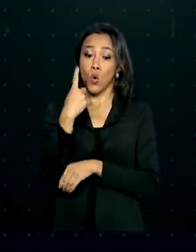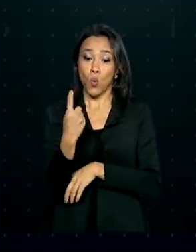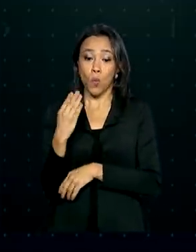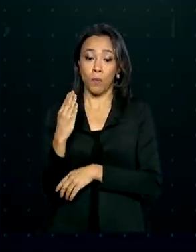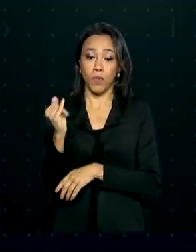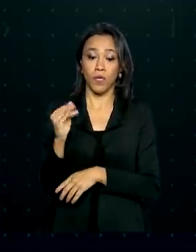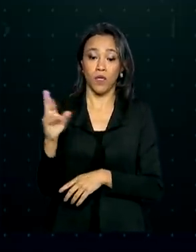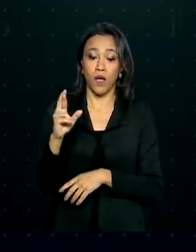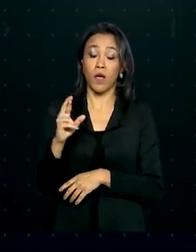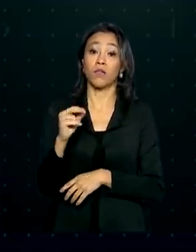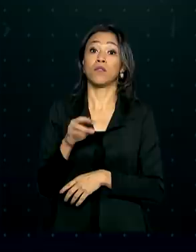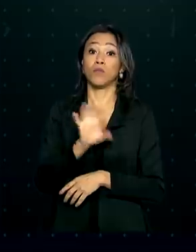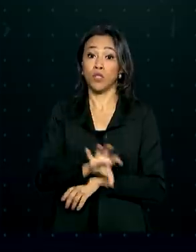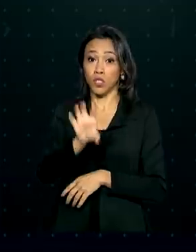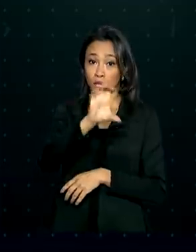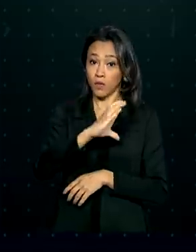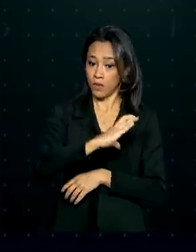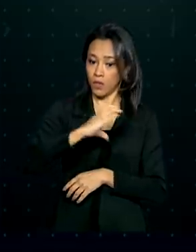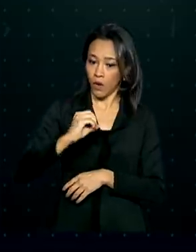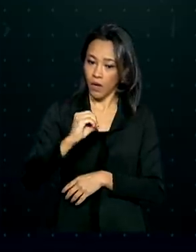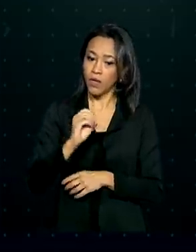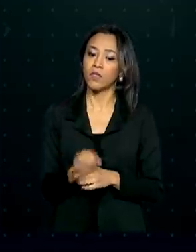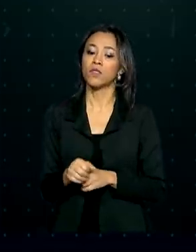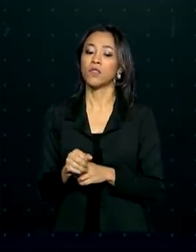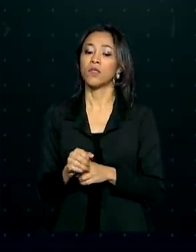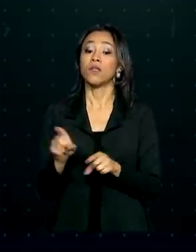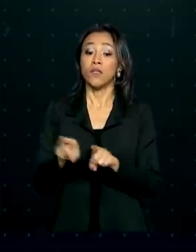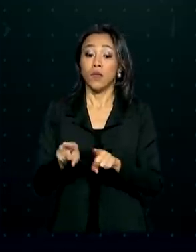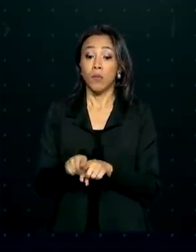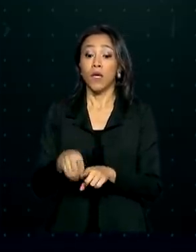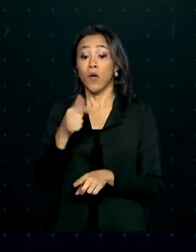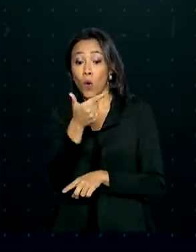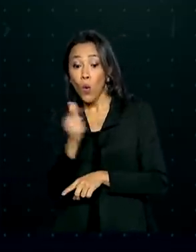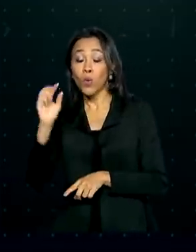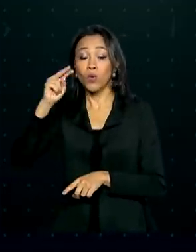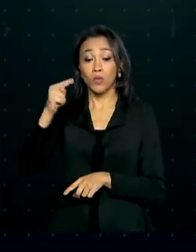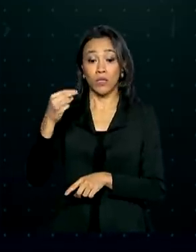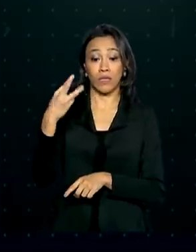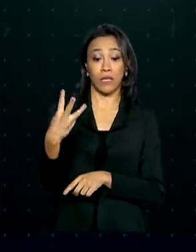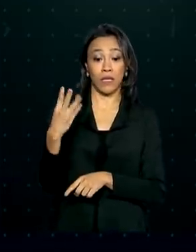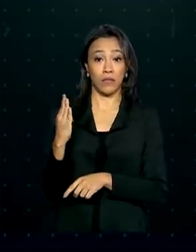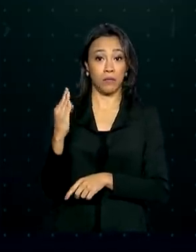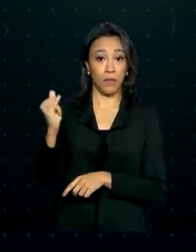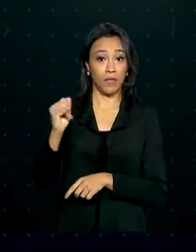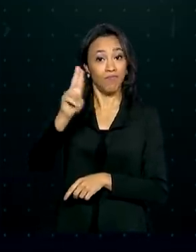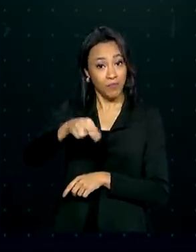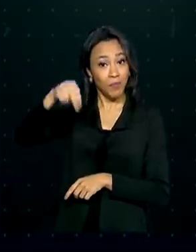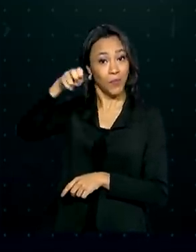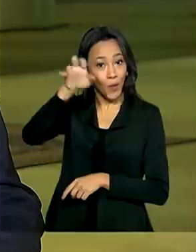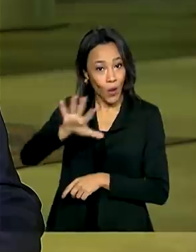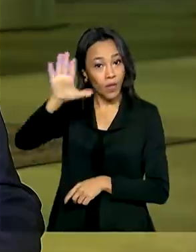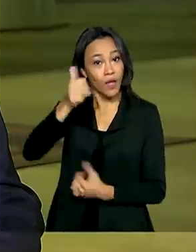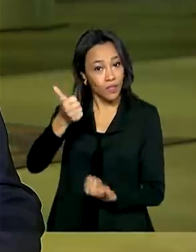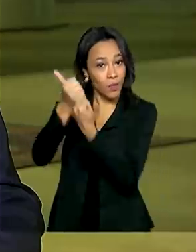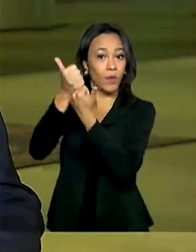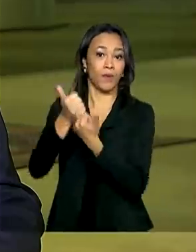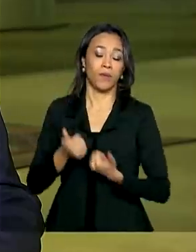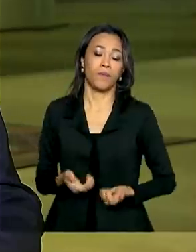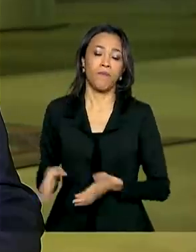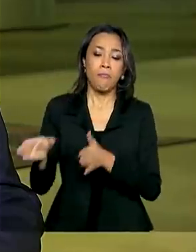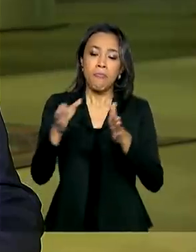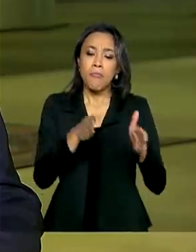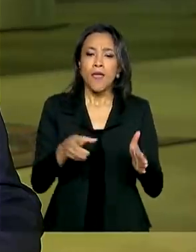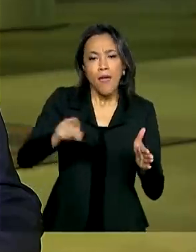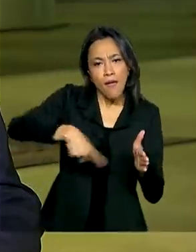bilhão de reais para o Centro-Oeste, enquanto outros 3 bilhões atendem o Nordeste. Para que essas empresas